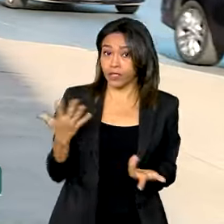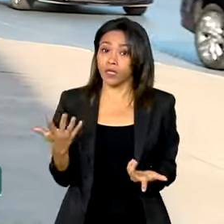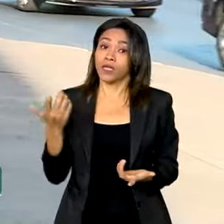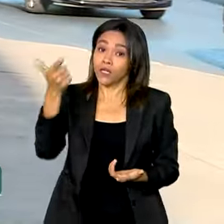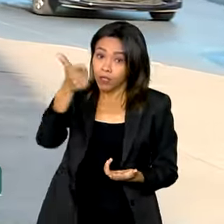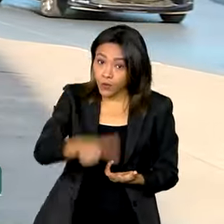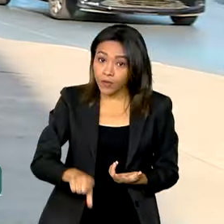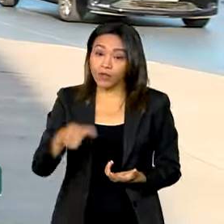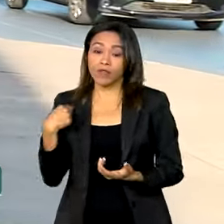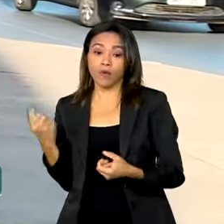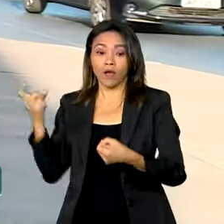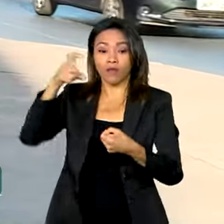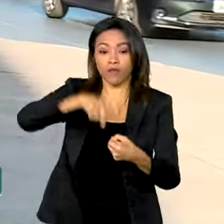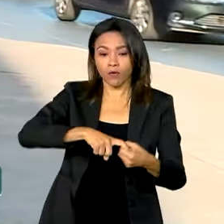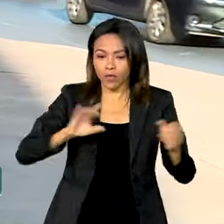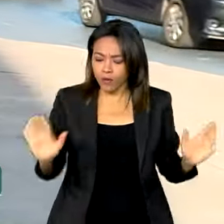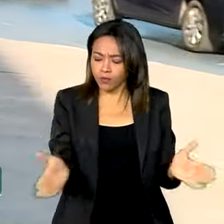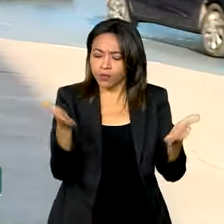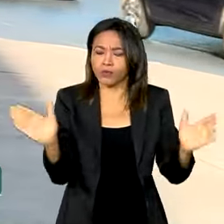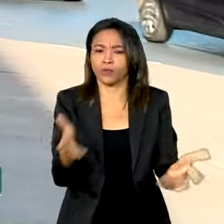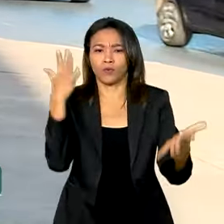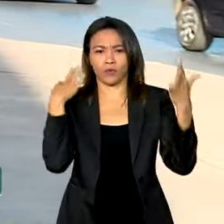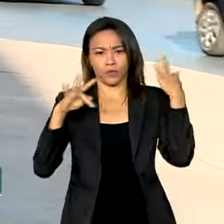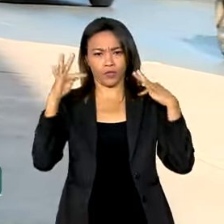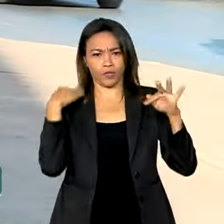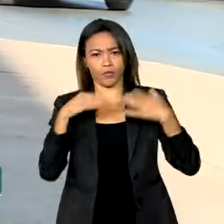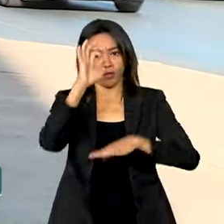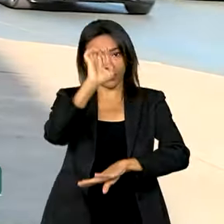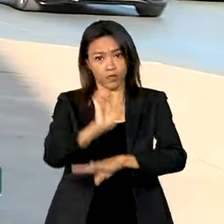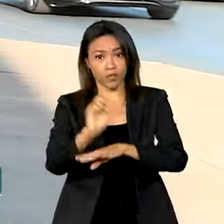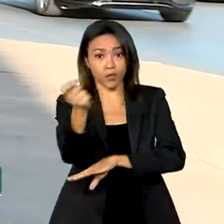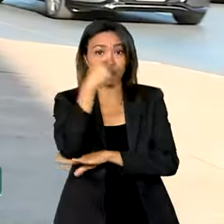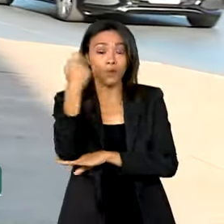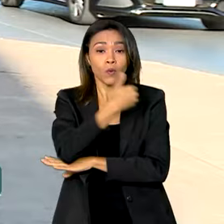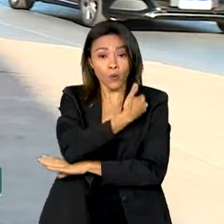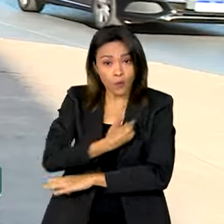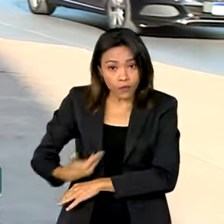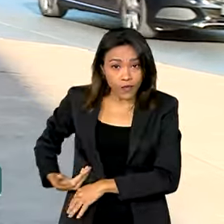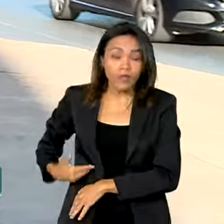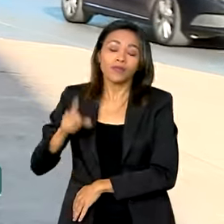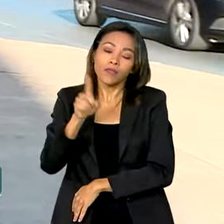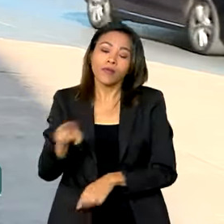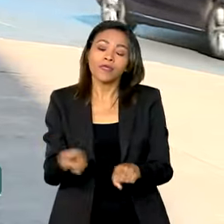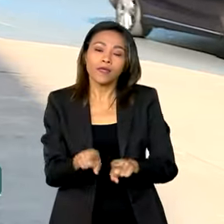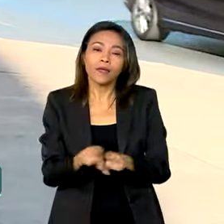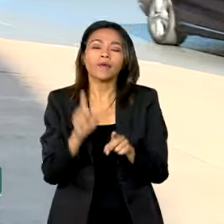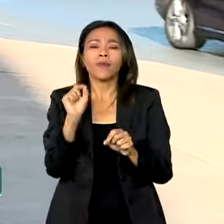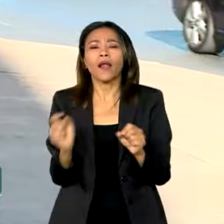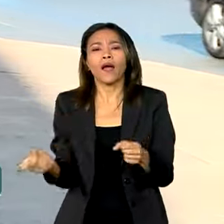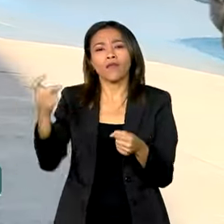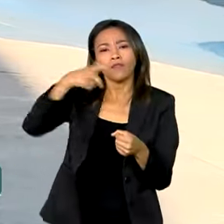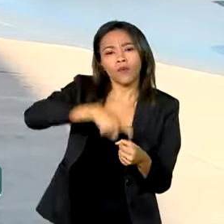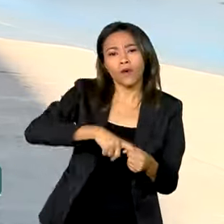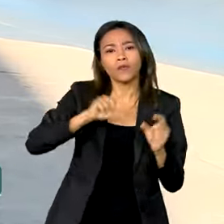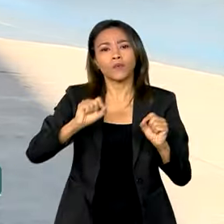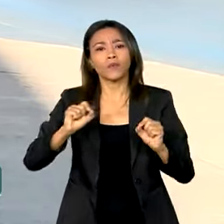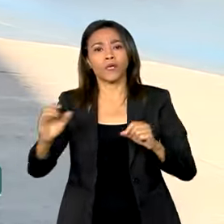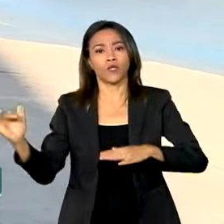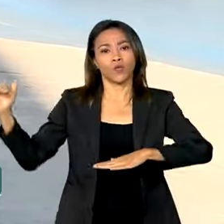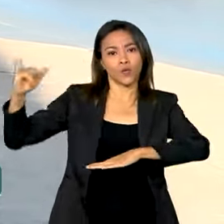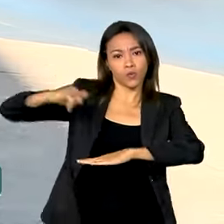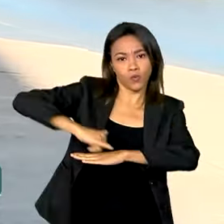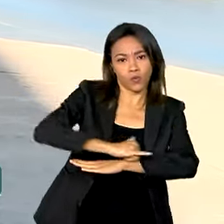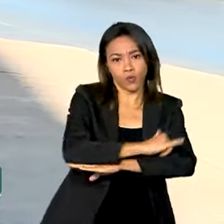retomar o potencial turístico do Rio Grande do Sul, o governo também tem atuado para o retorno das atividades do Aeroporto Salgado